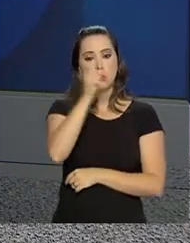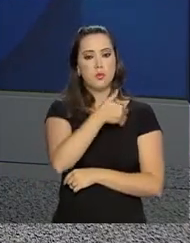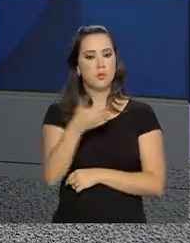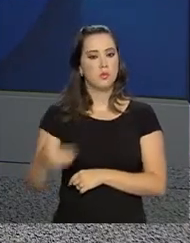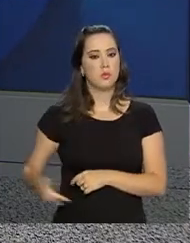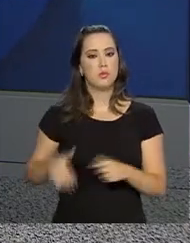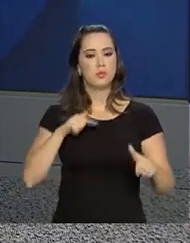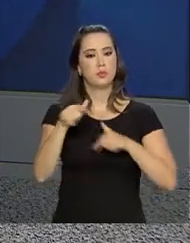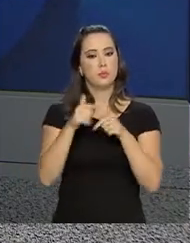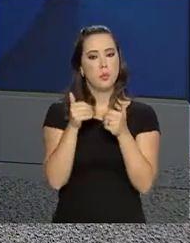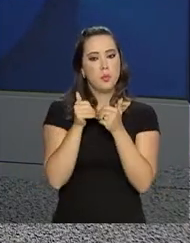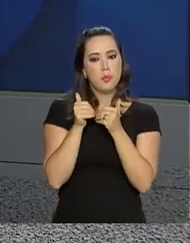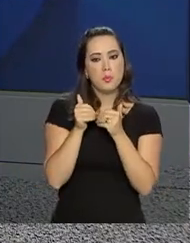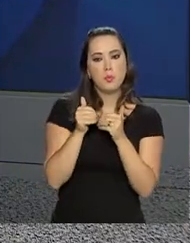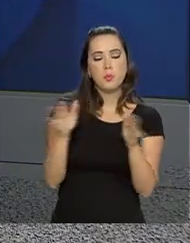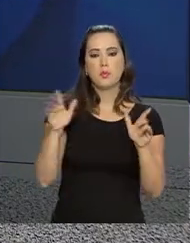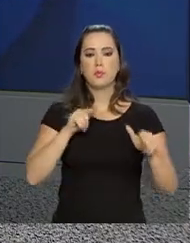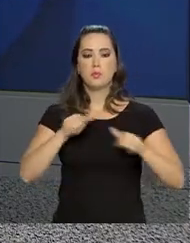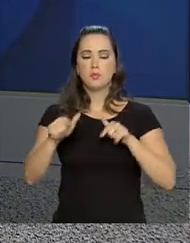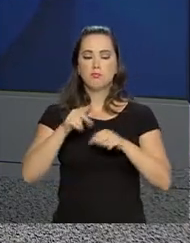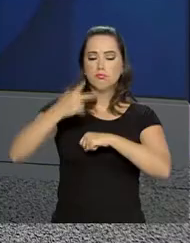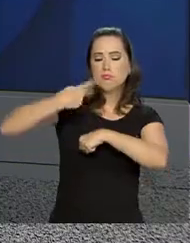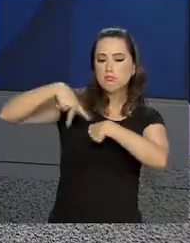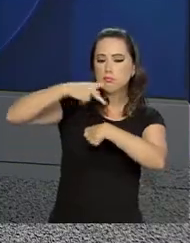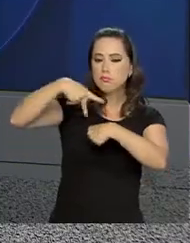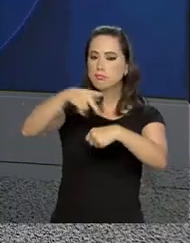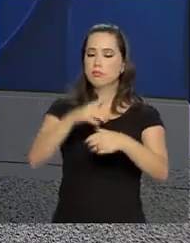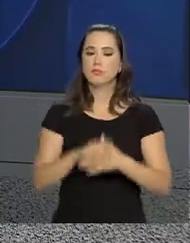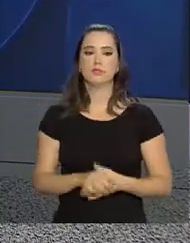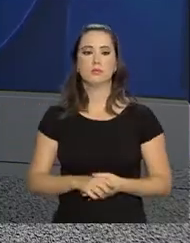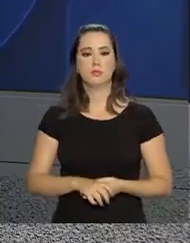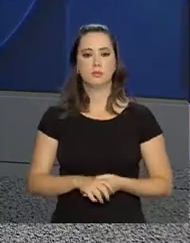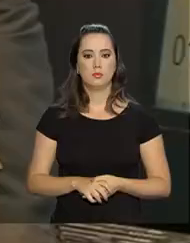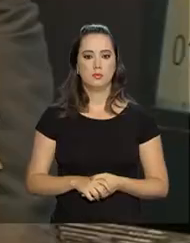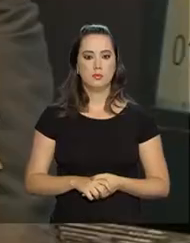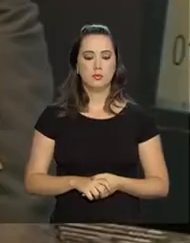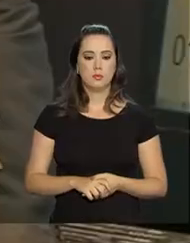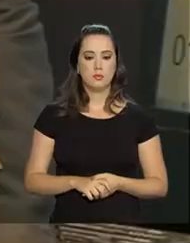lembrou que o governo trabalha pela abertura de emprego no país.